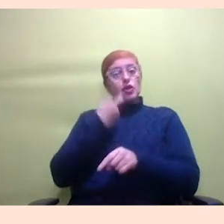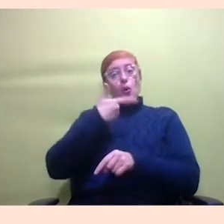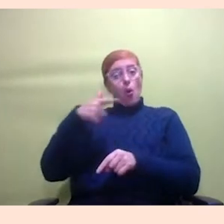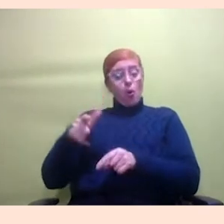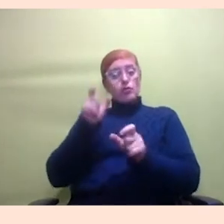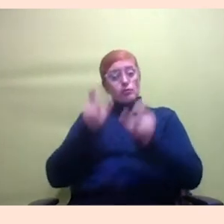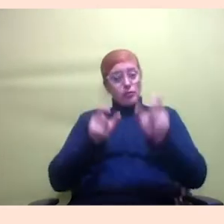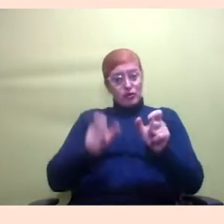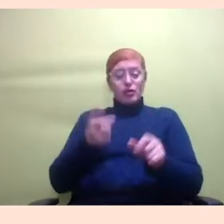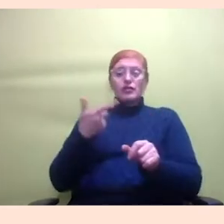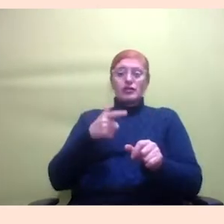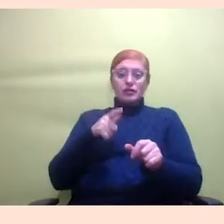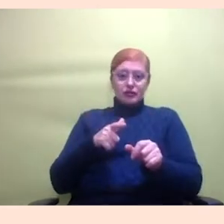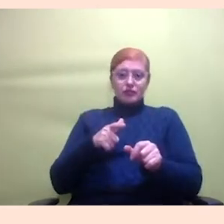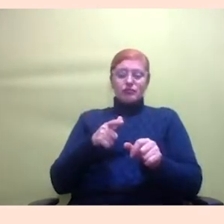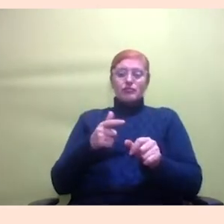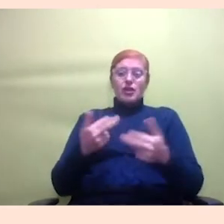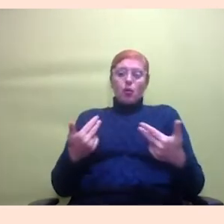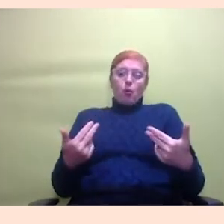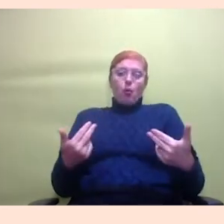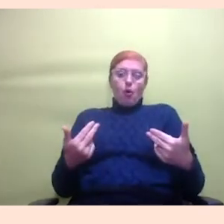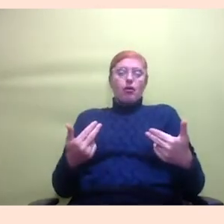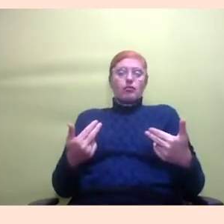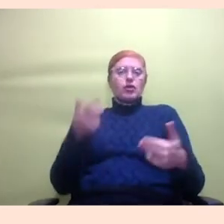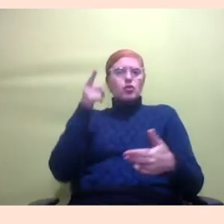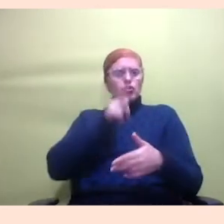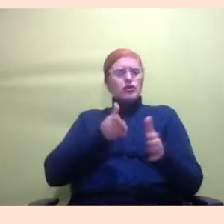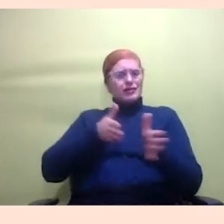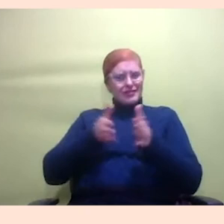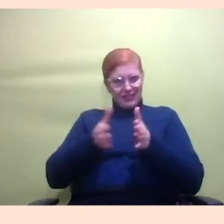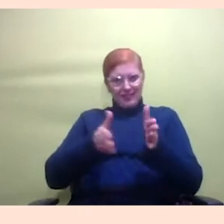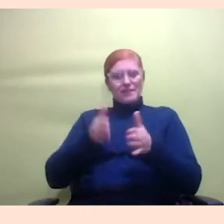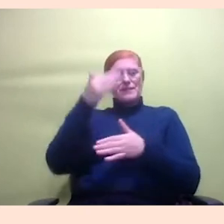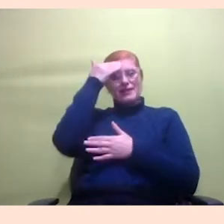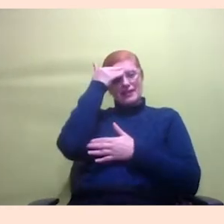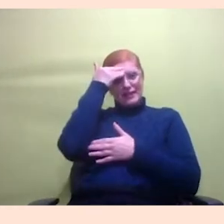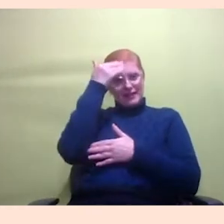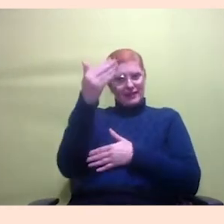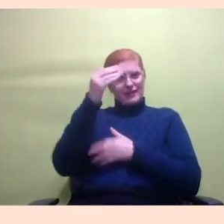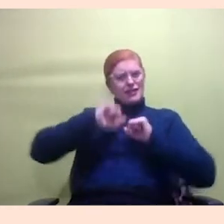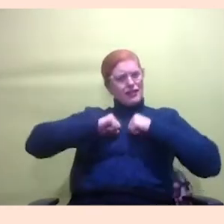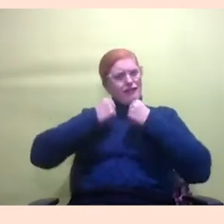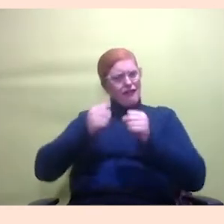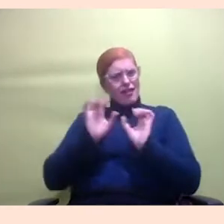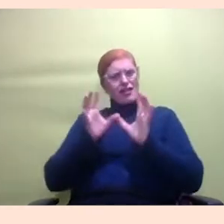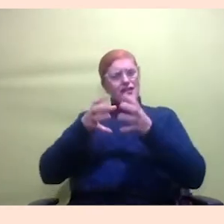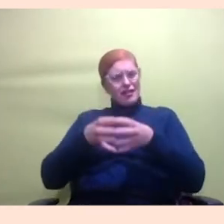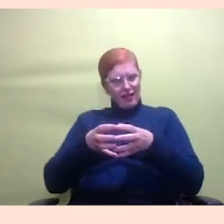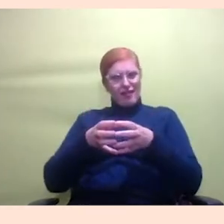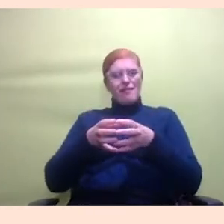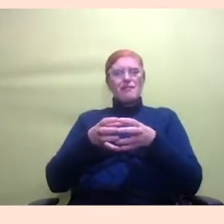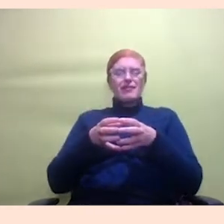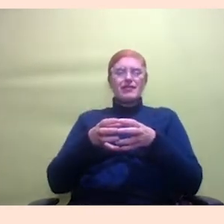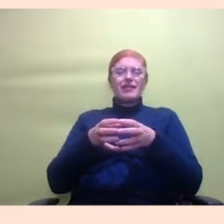mesmas condições que nós possam acessar e queria agradecer também o empenho da equipe da rede de colaboradoras que jogou